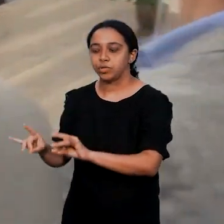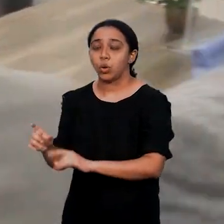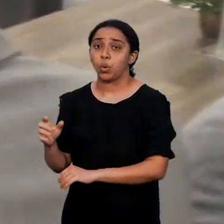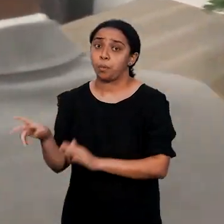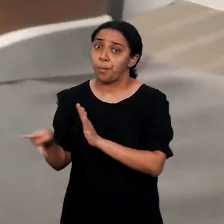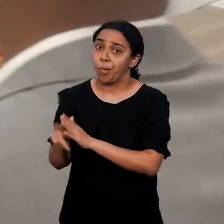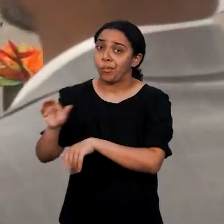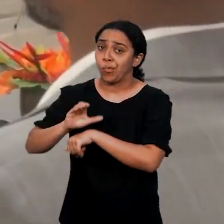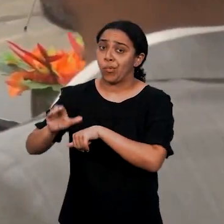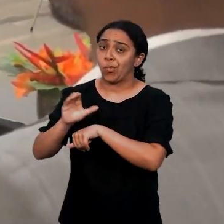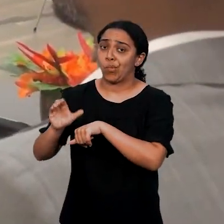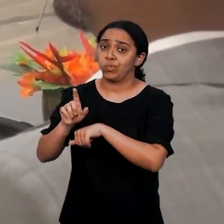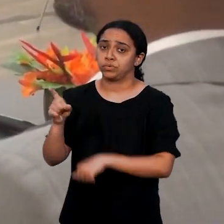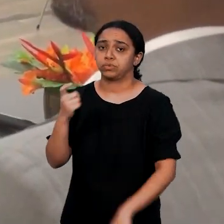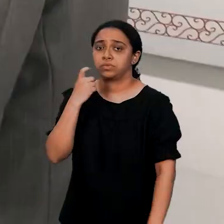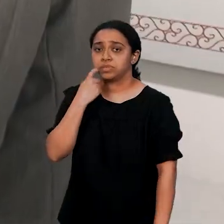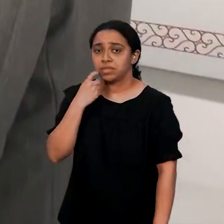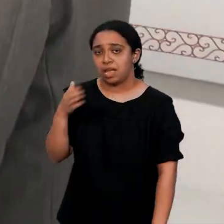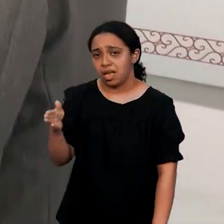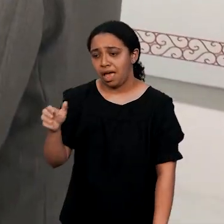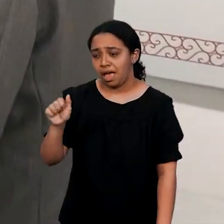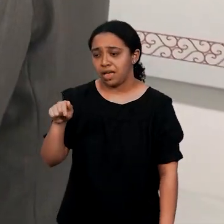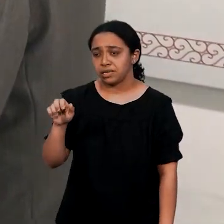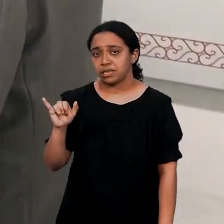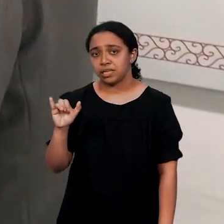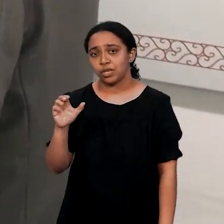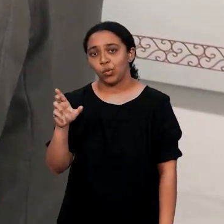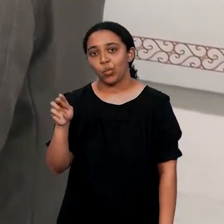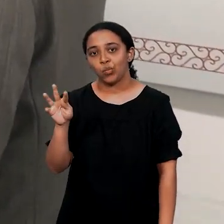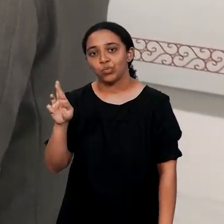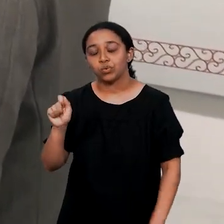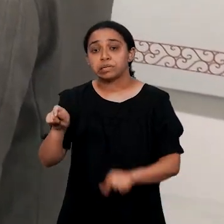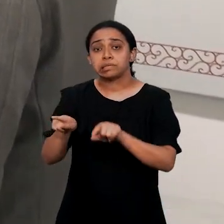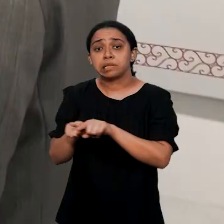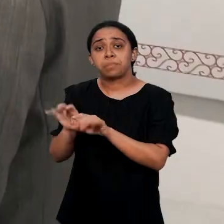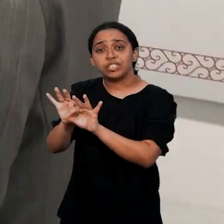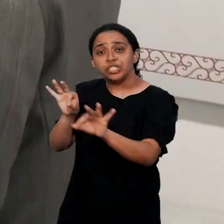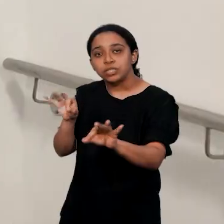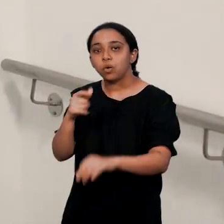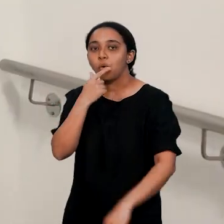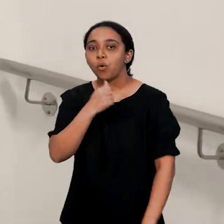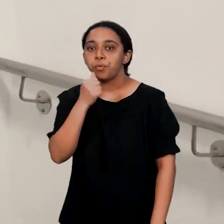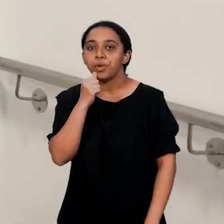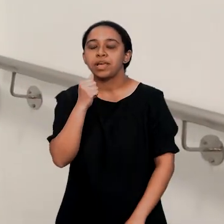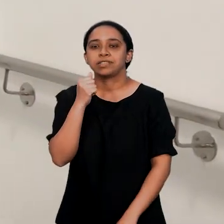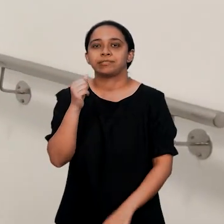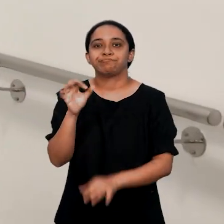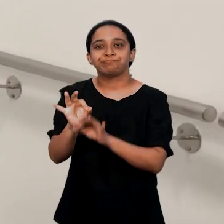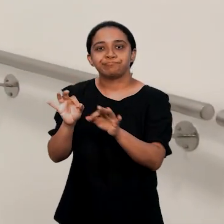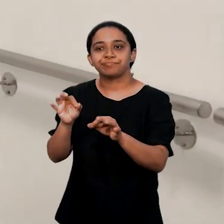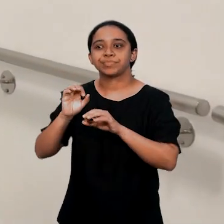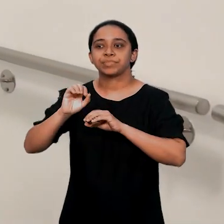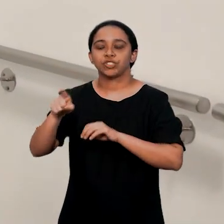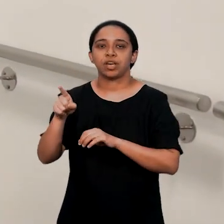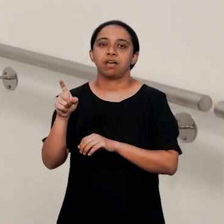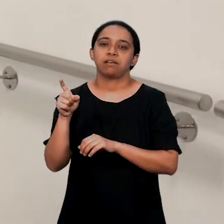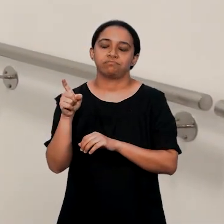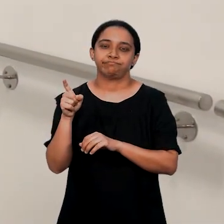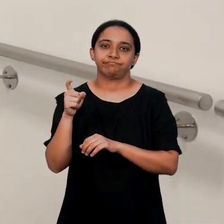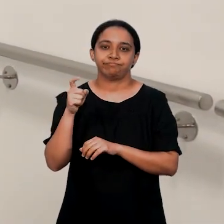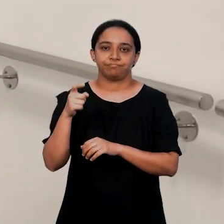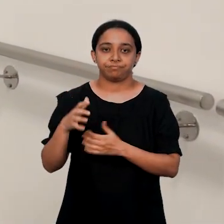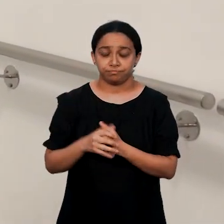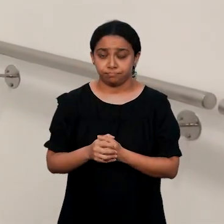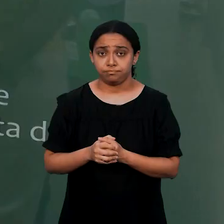Luís Maracanã, proveniente do curso técnico em aquicultura, bem como da extensão para pescadores e marisqueiras do